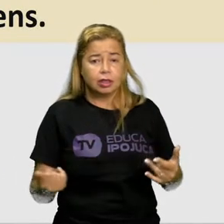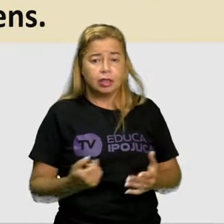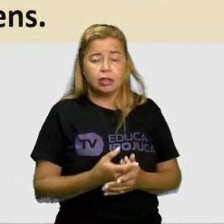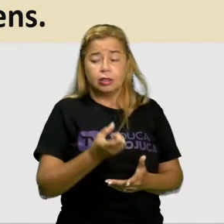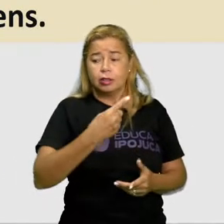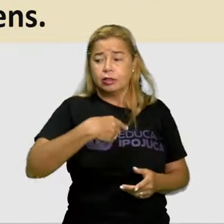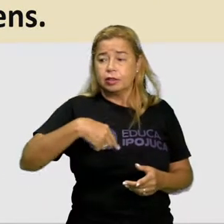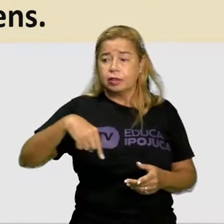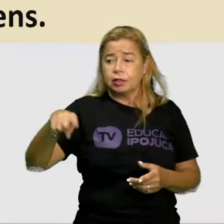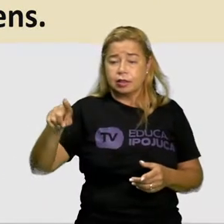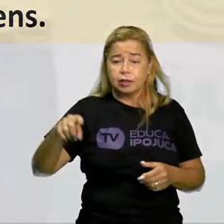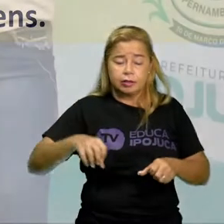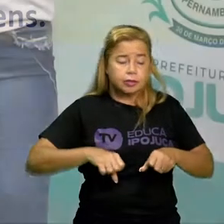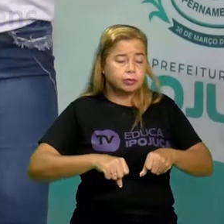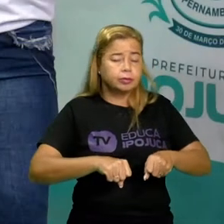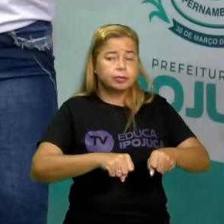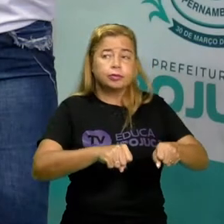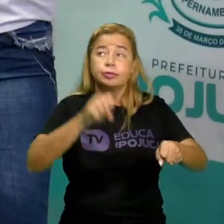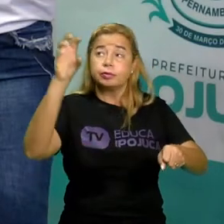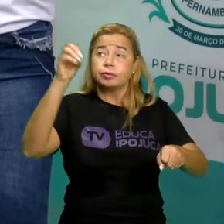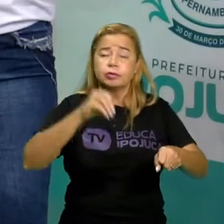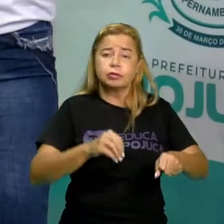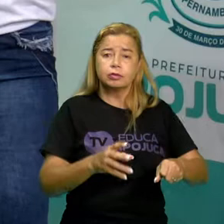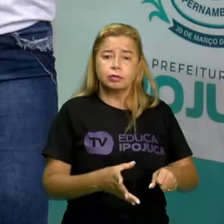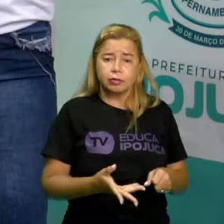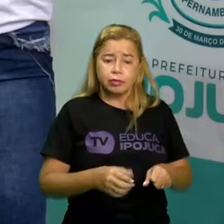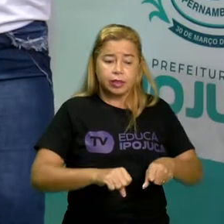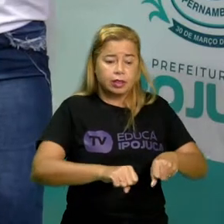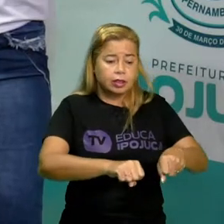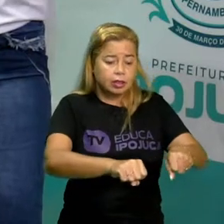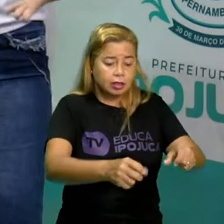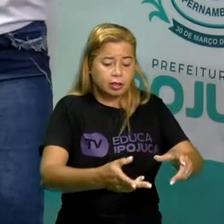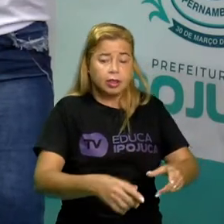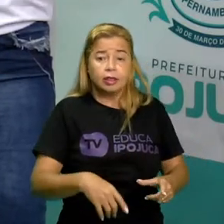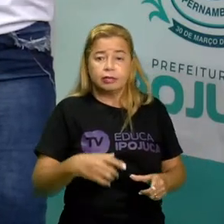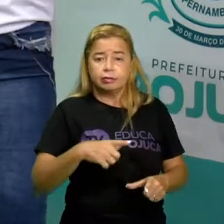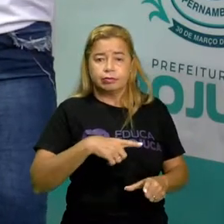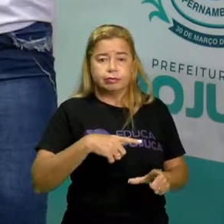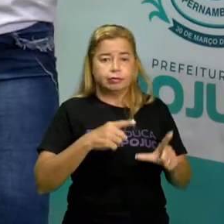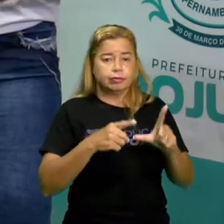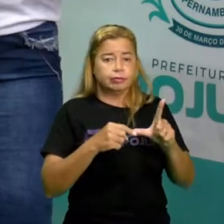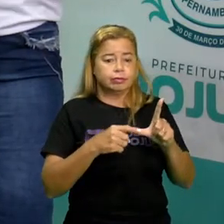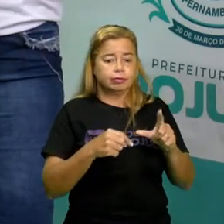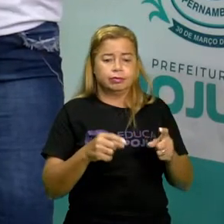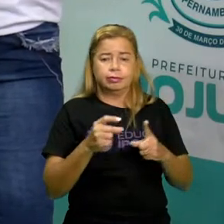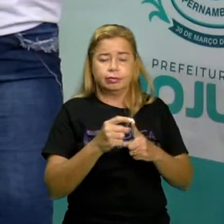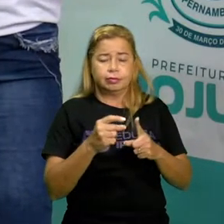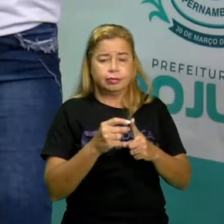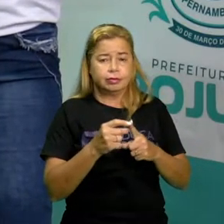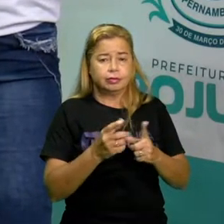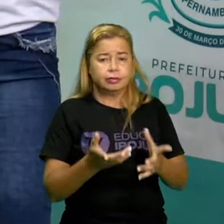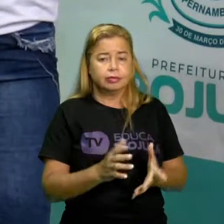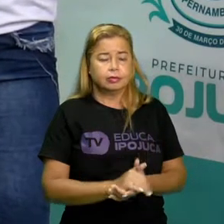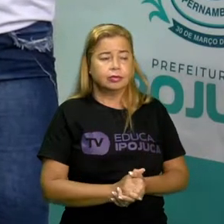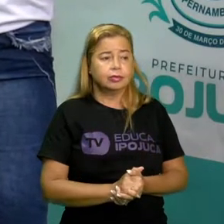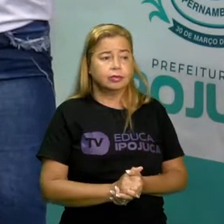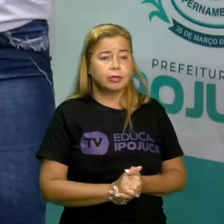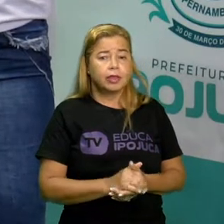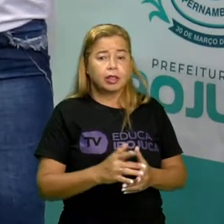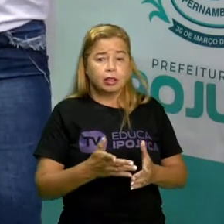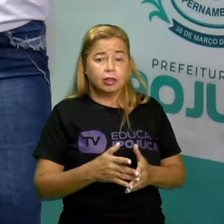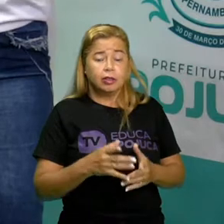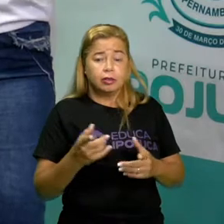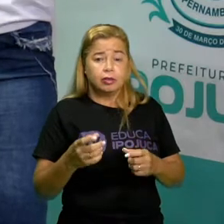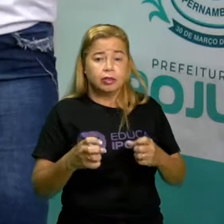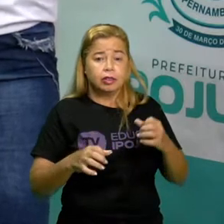supermercado por exemplo lá você vai se deparar com imensidão de letras de palavras né? Se vocês forem no